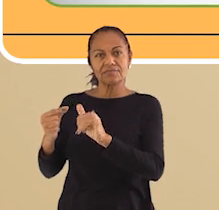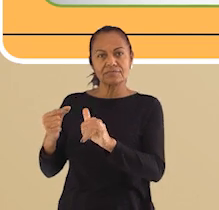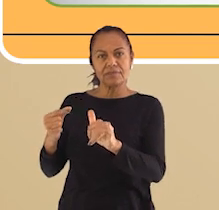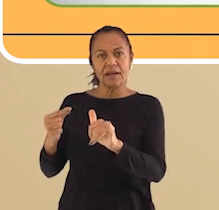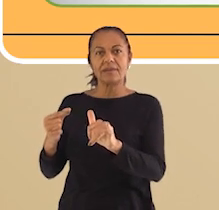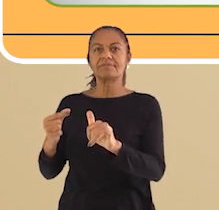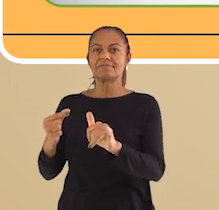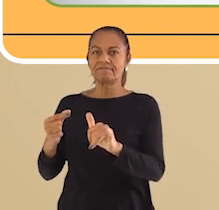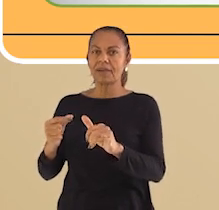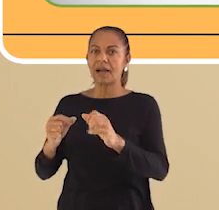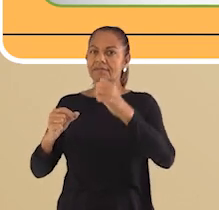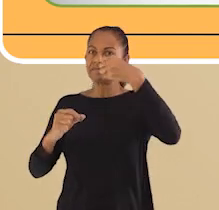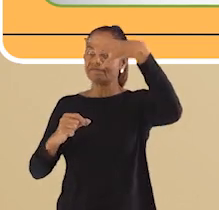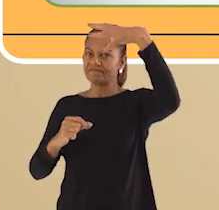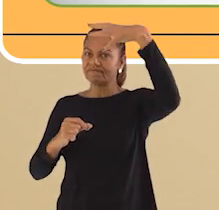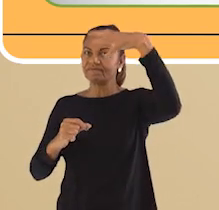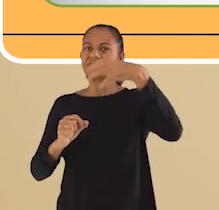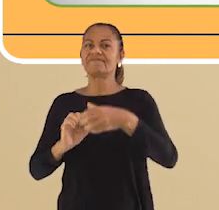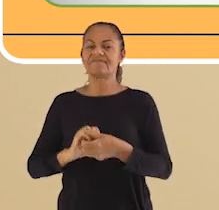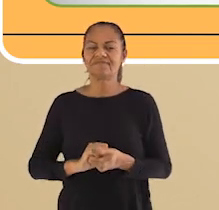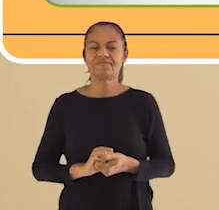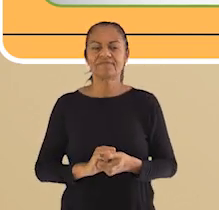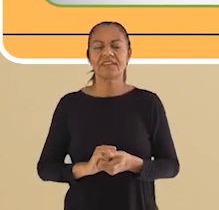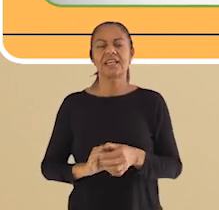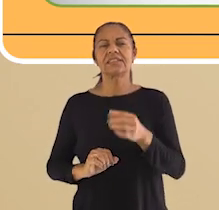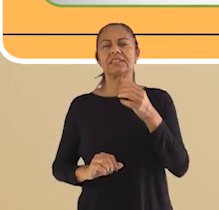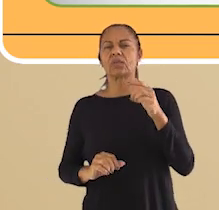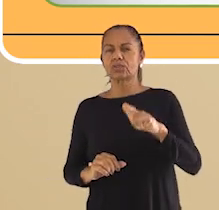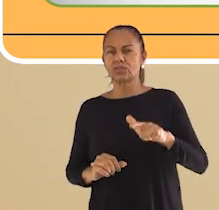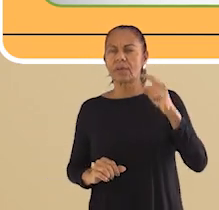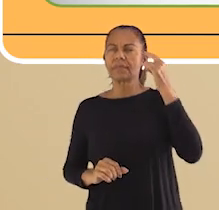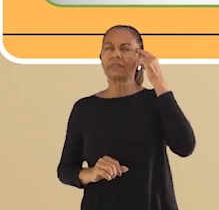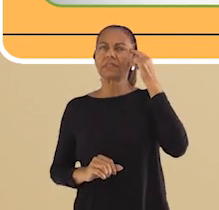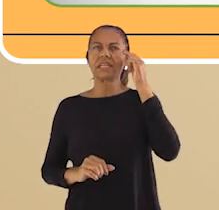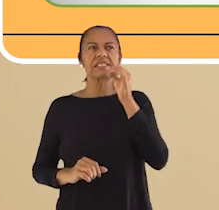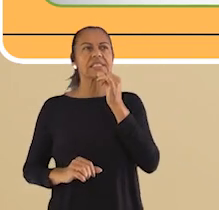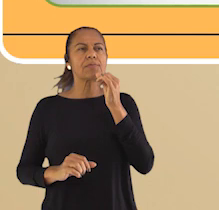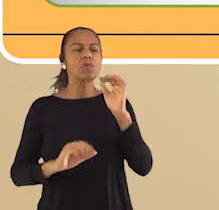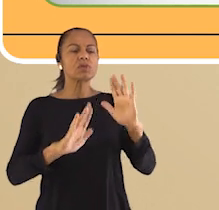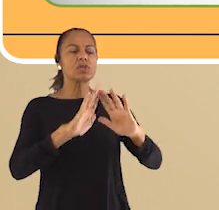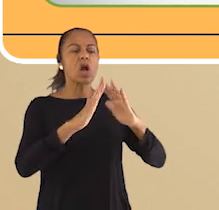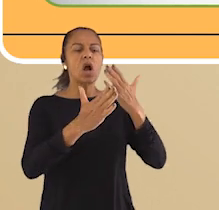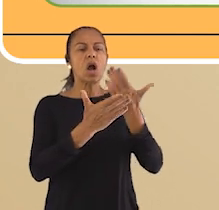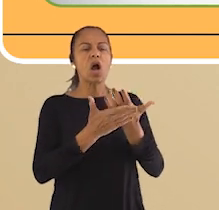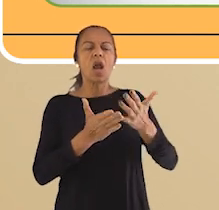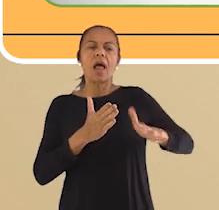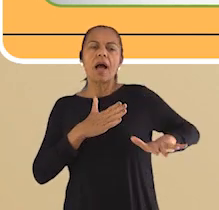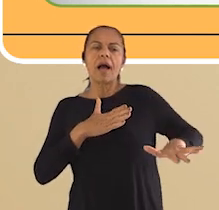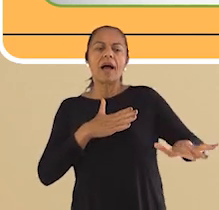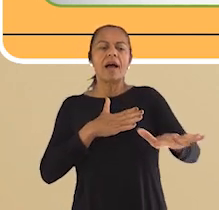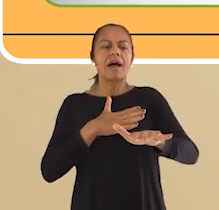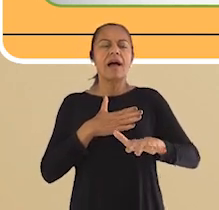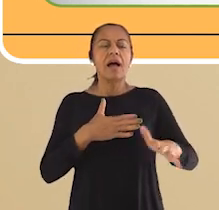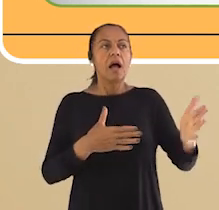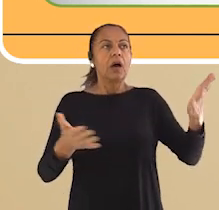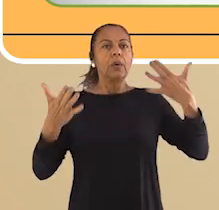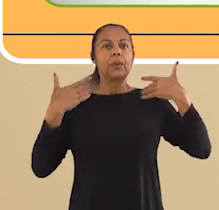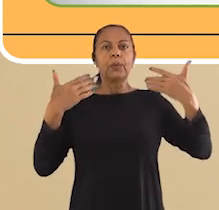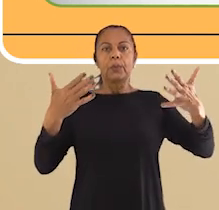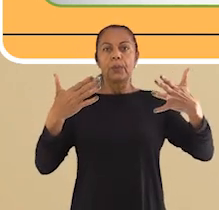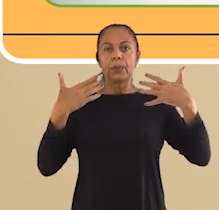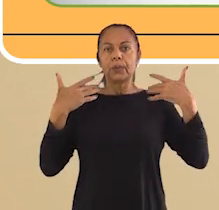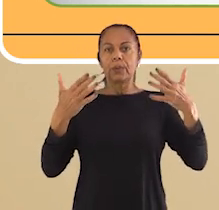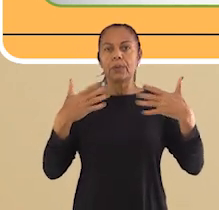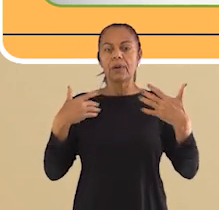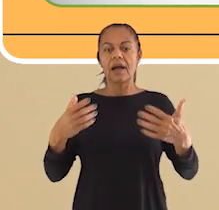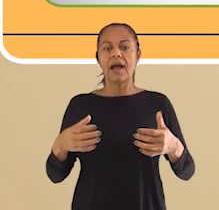pensando? Quando estamos na escola em dia quente, geralmente ligamos o ventilador. O que